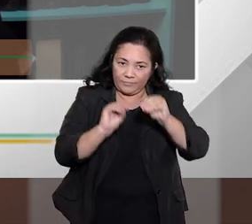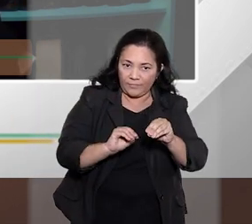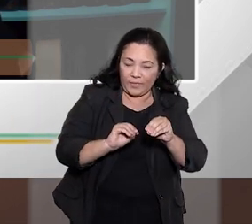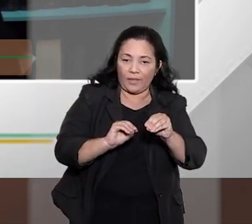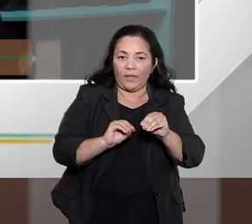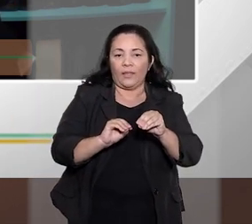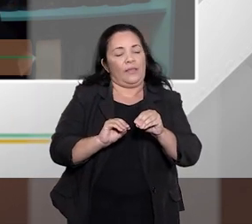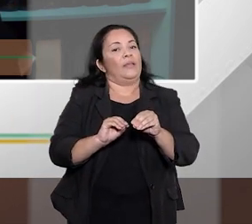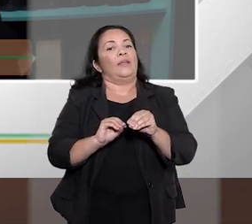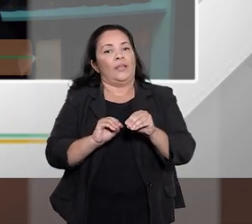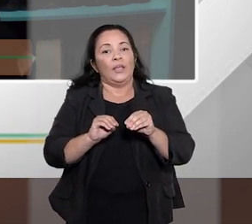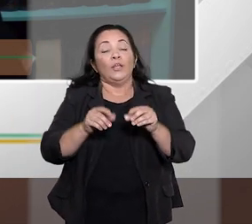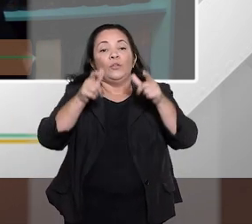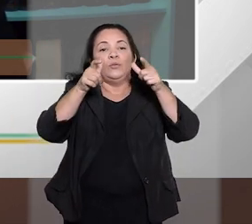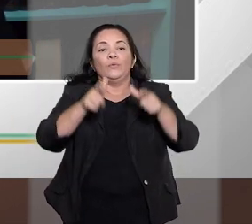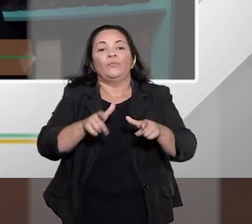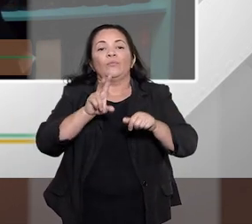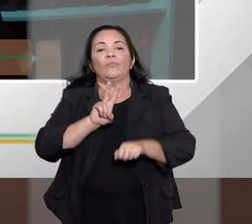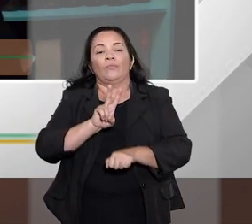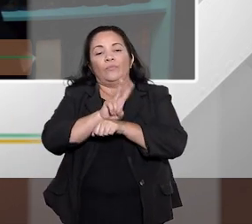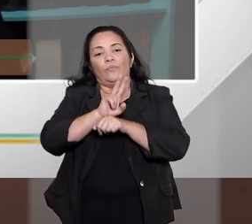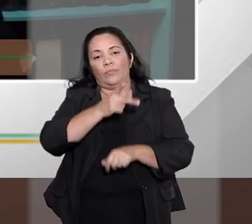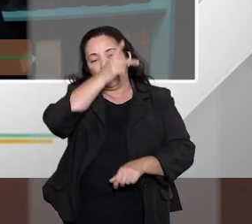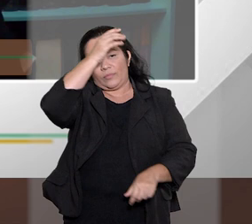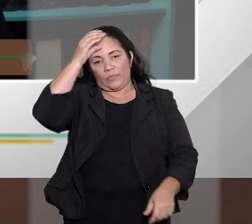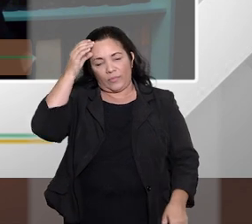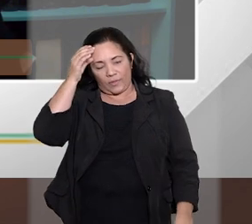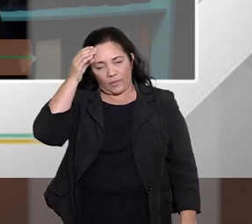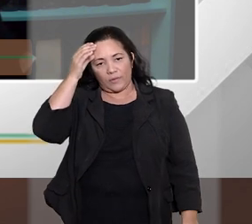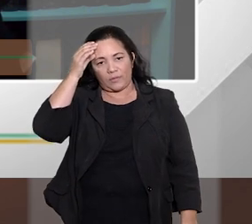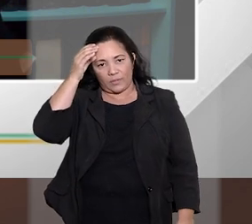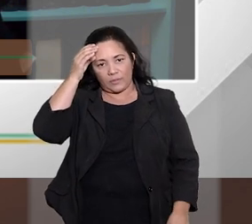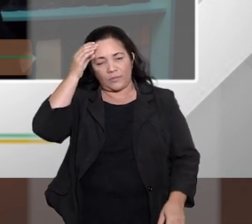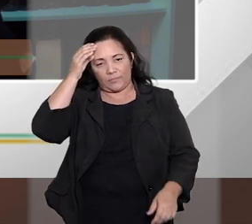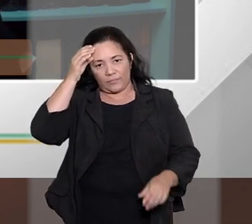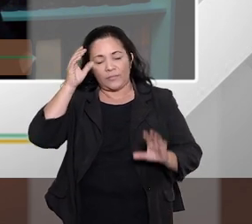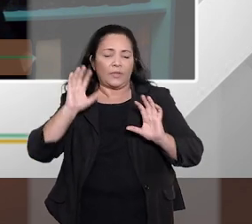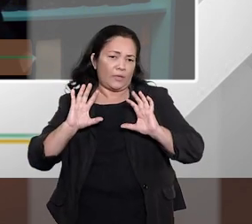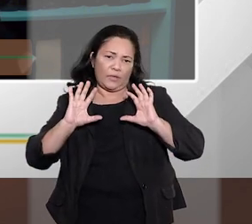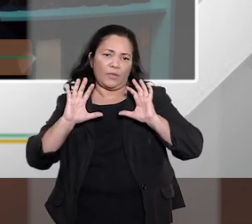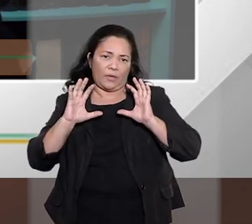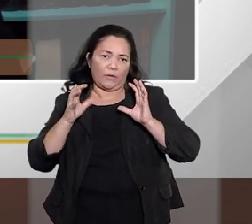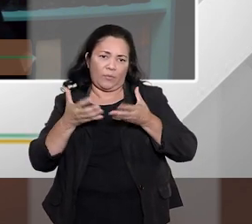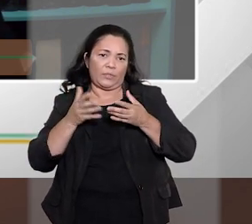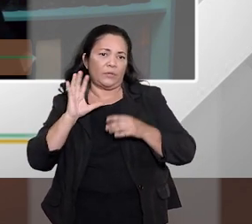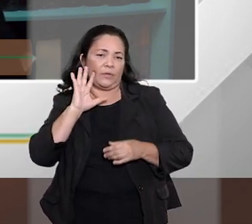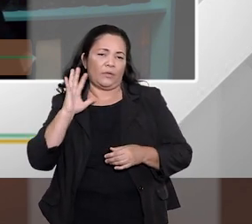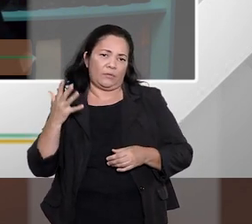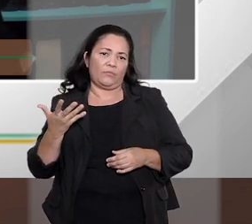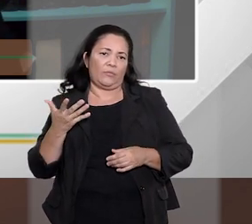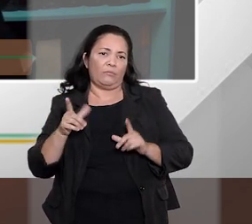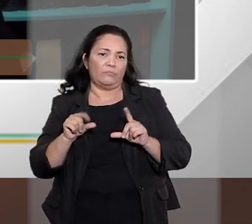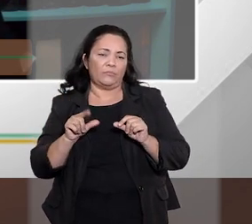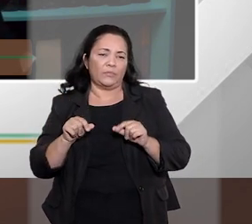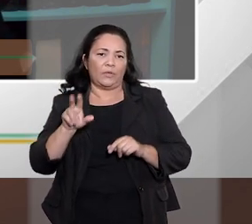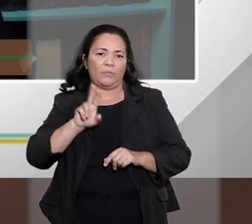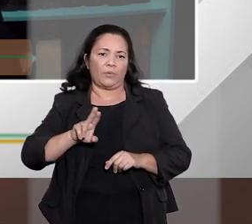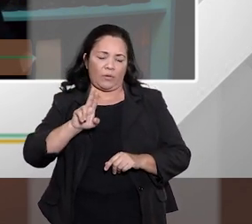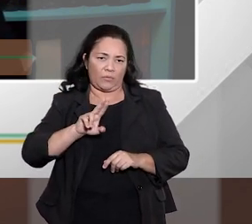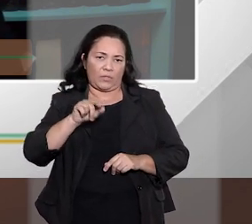consumidor isso foi algo que foi bastante insistido tanto pela comissão e muito bem compreendido pelo